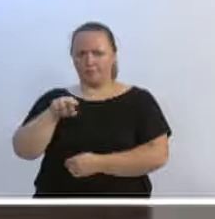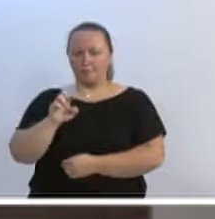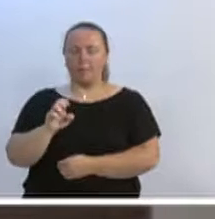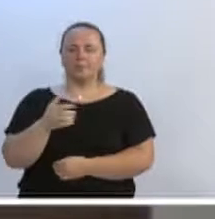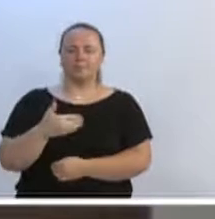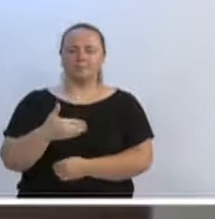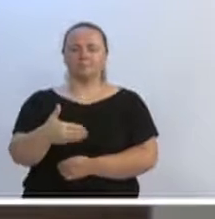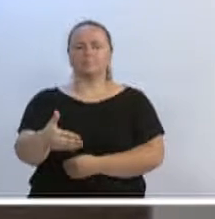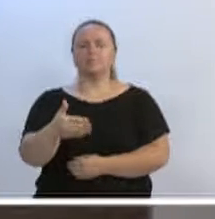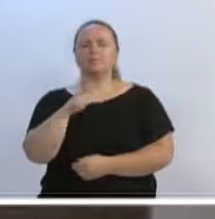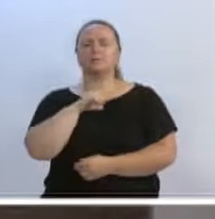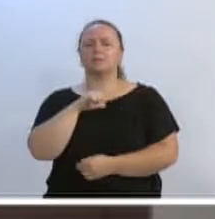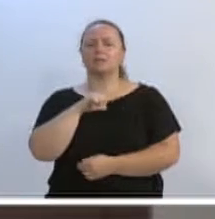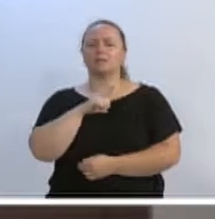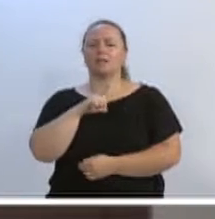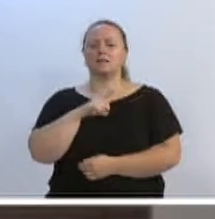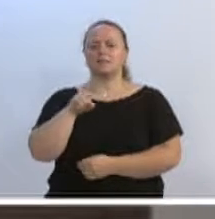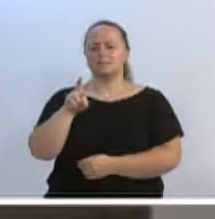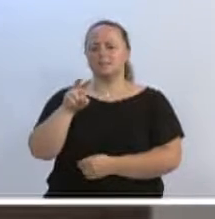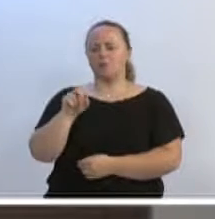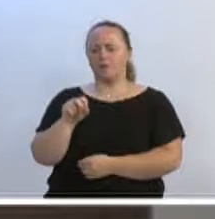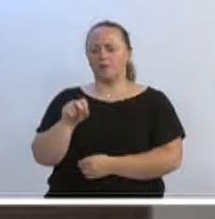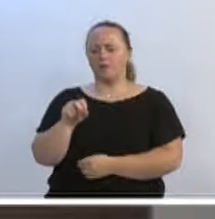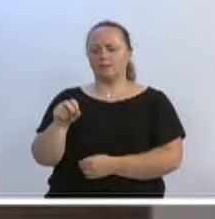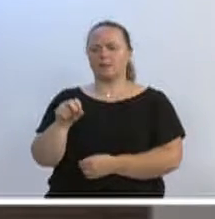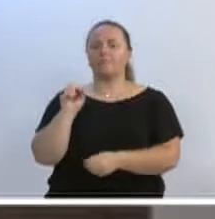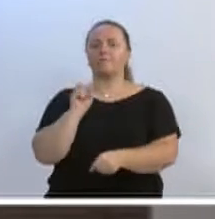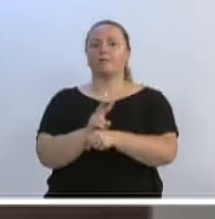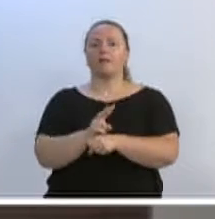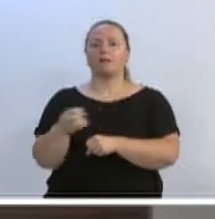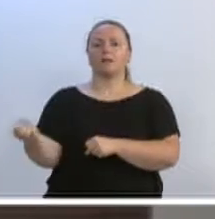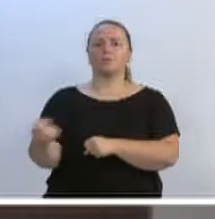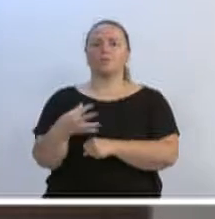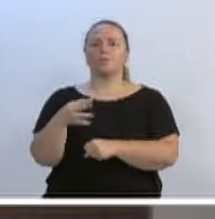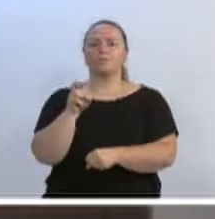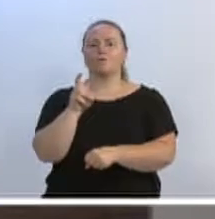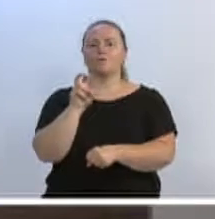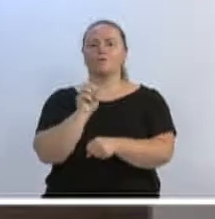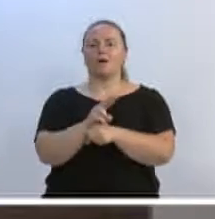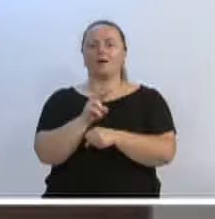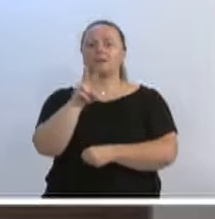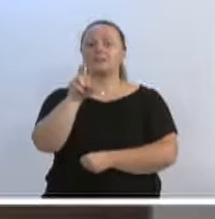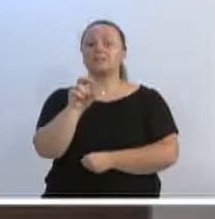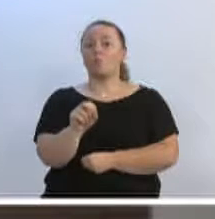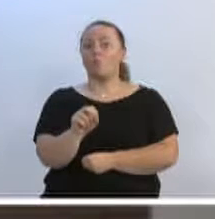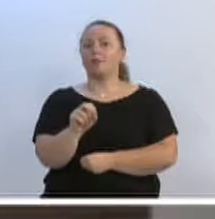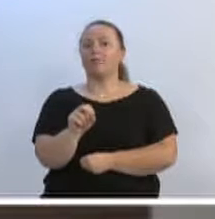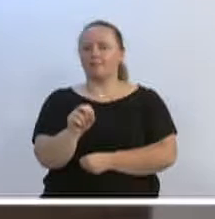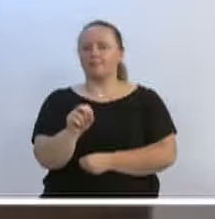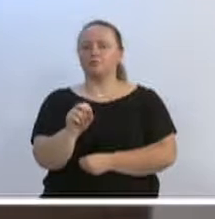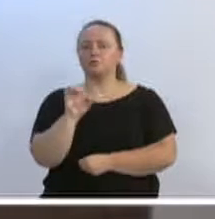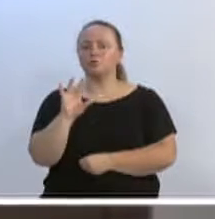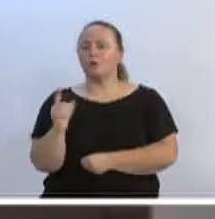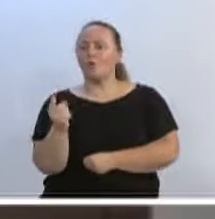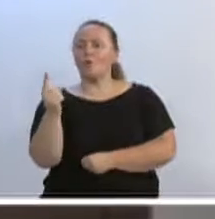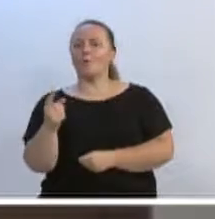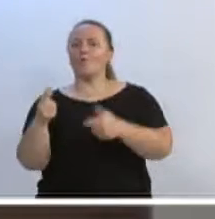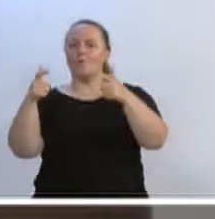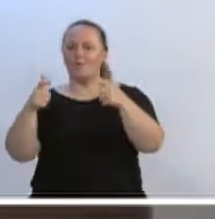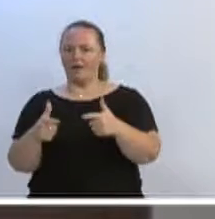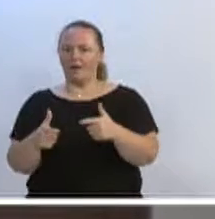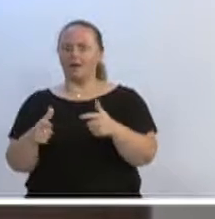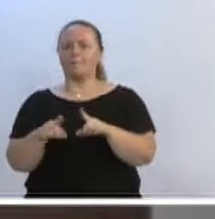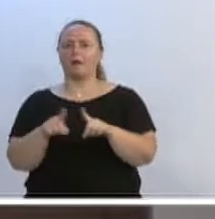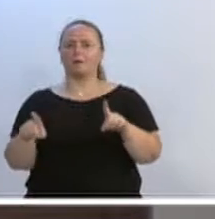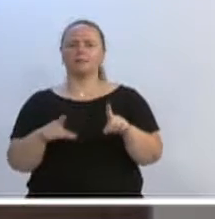abrir em torno de 50 novas vagas. Ou seja, essas 50 novas vagas, e não só aqui no Padre José Maurício,